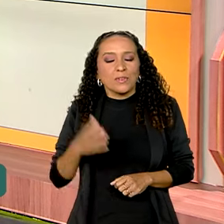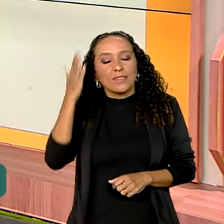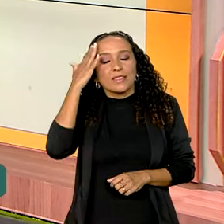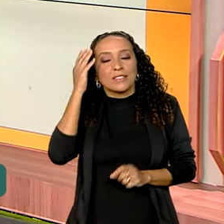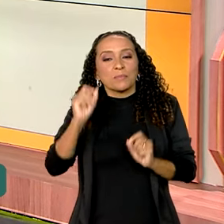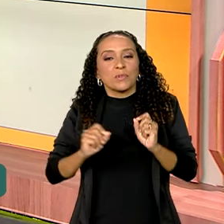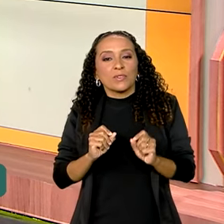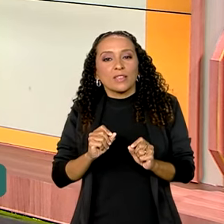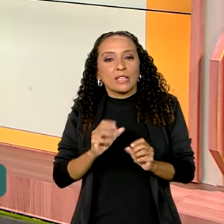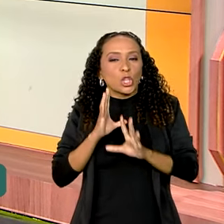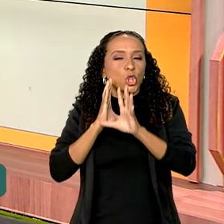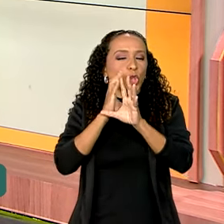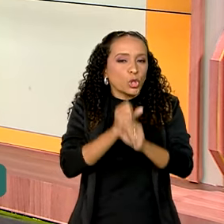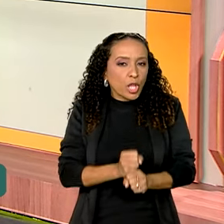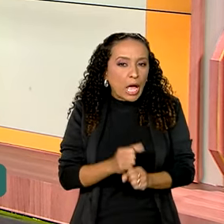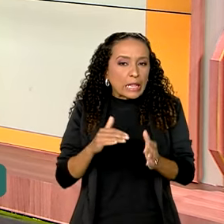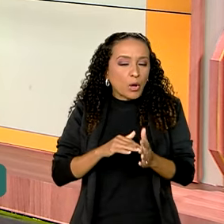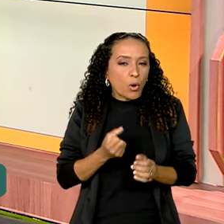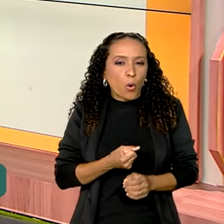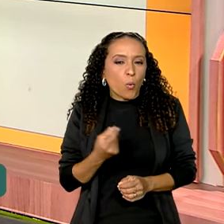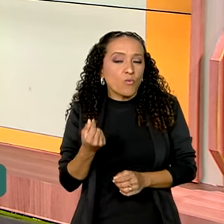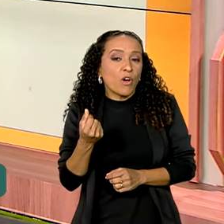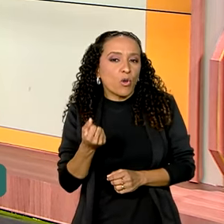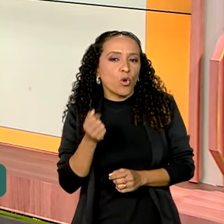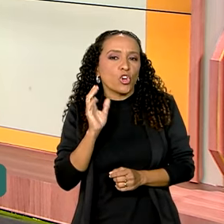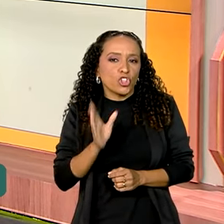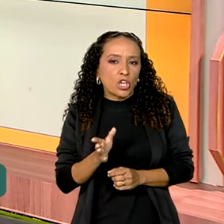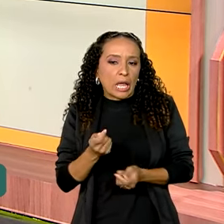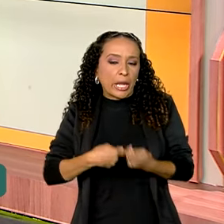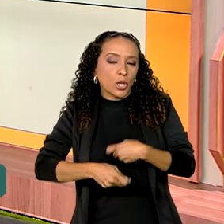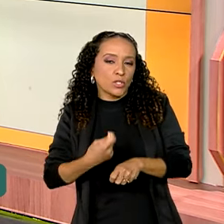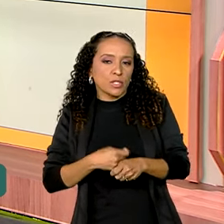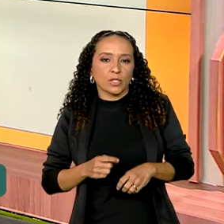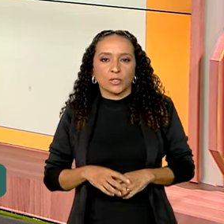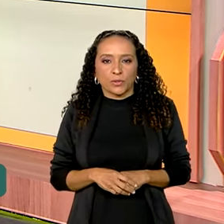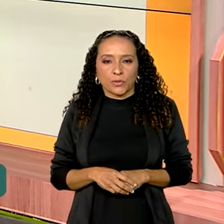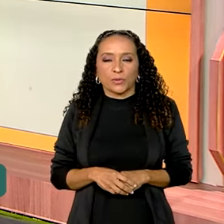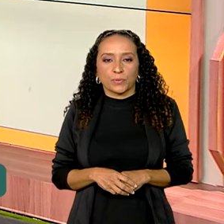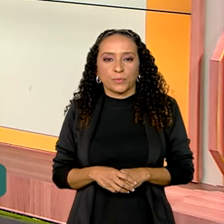queria saber, no total até agora, qual foi o valor que já foi negociado?